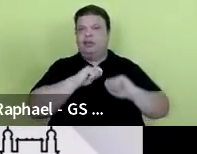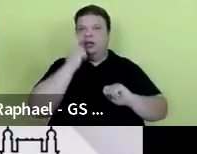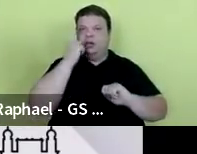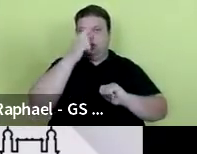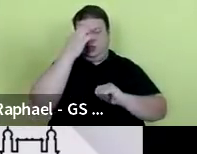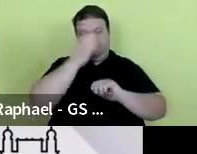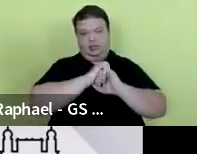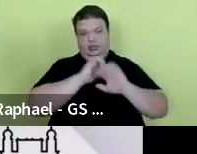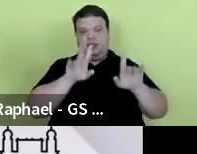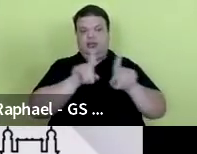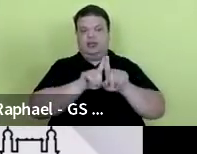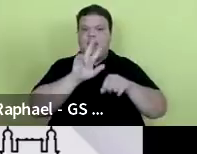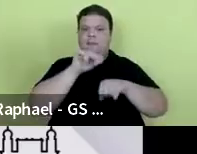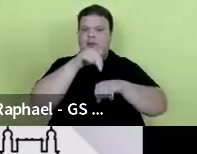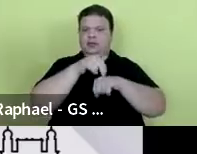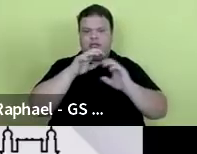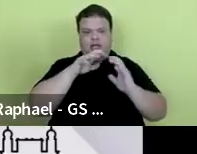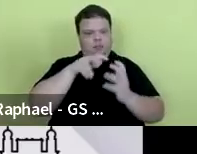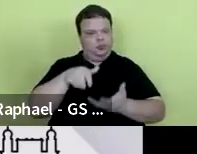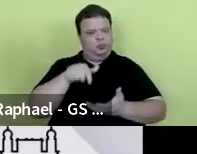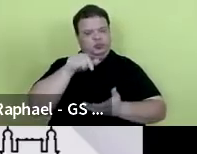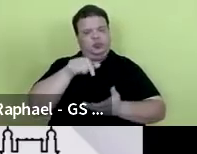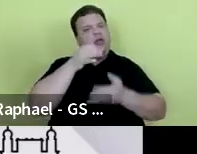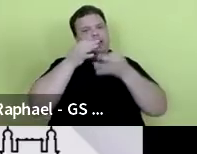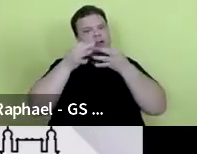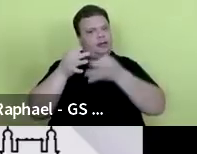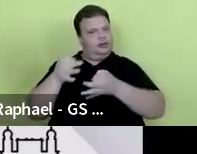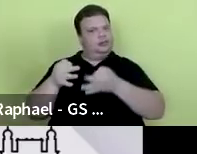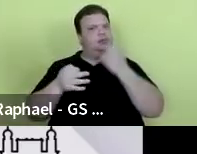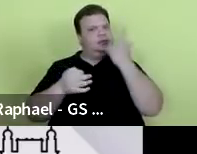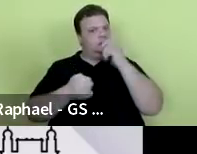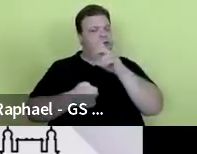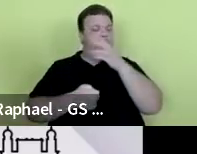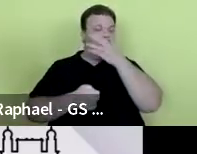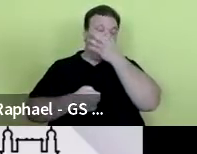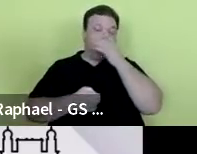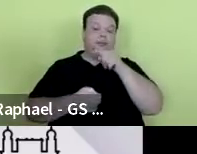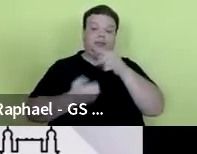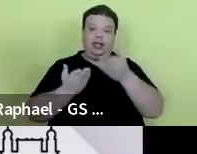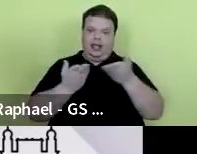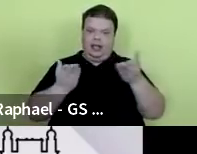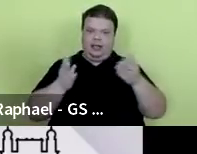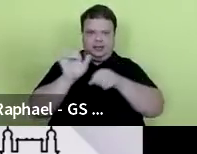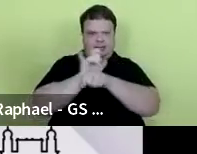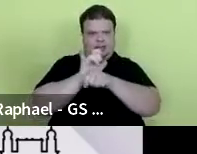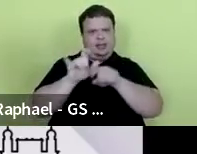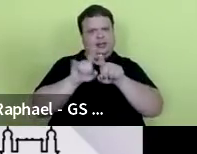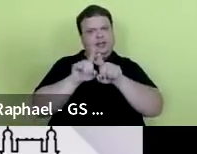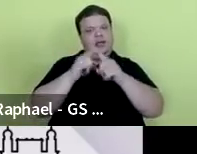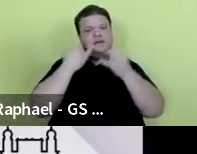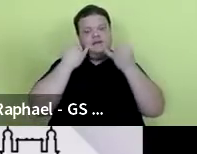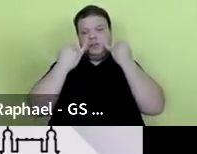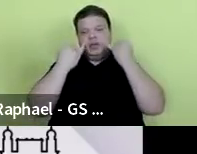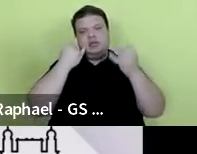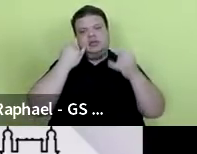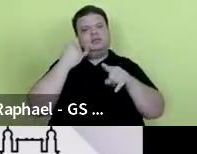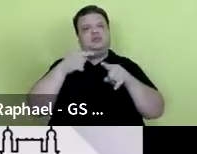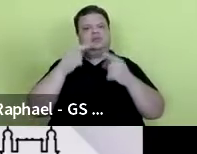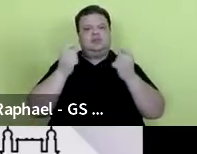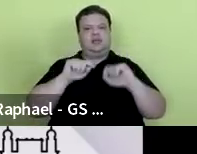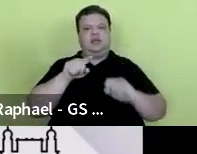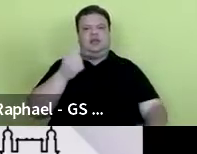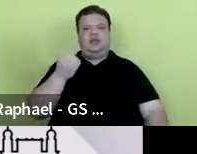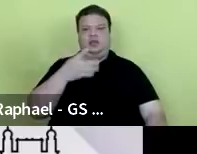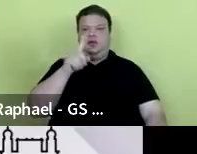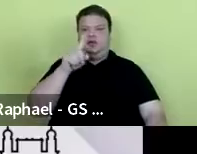e se posicionar no mundo de forma crítica. E essas estratégias e informações a esse respeito,